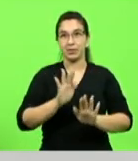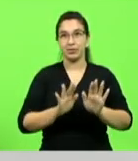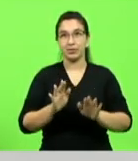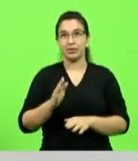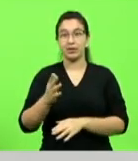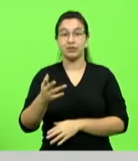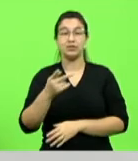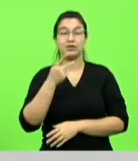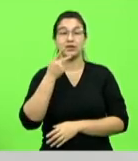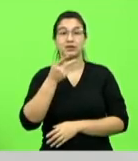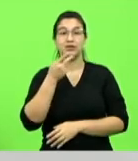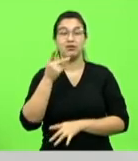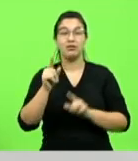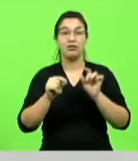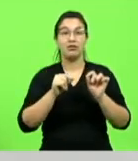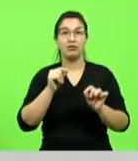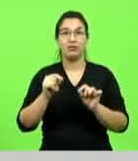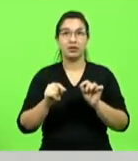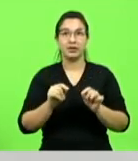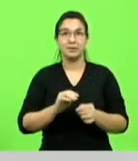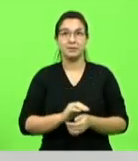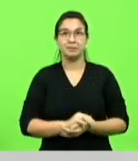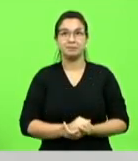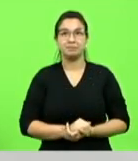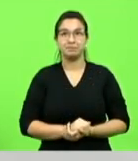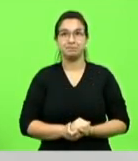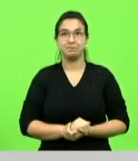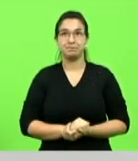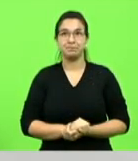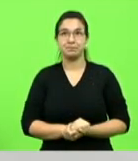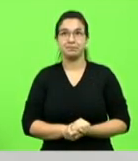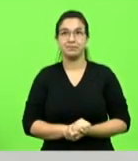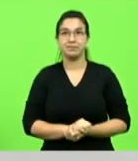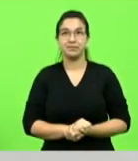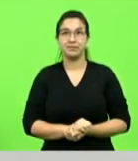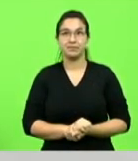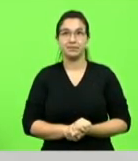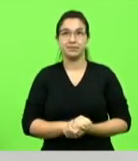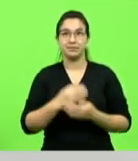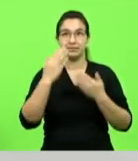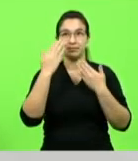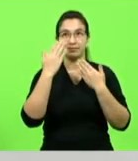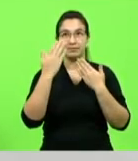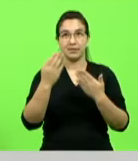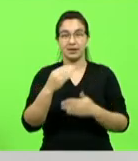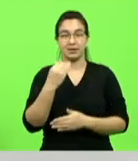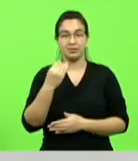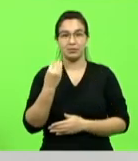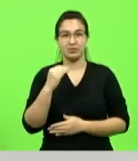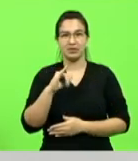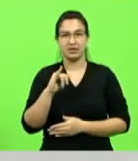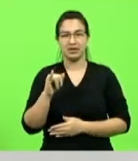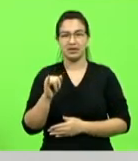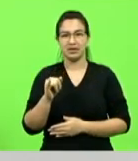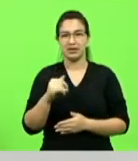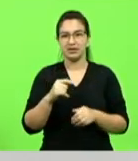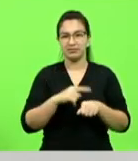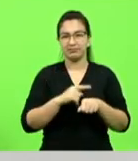já foi essa época tá joia obrigado não vou aproveitar meus últimos dois minutos ali